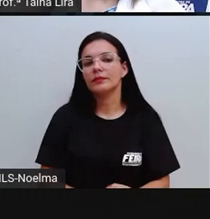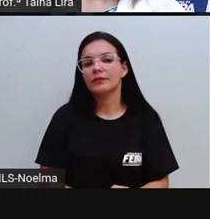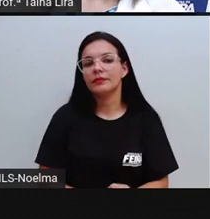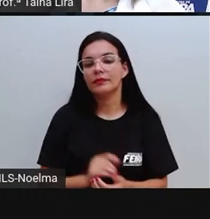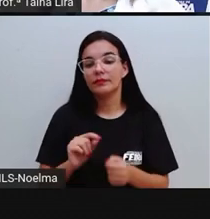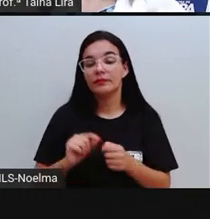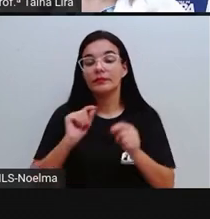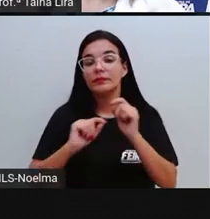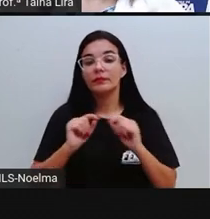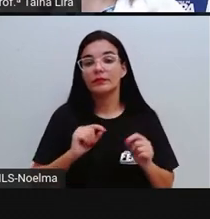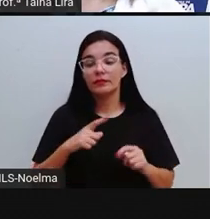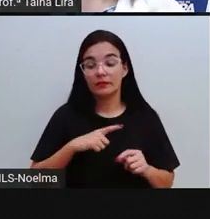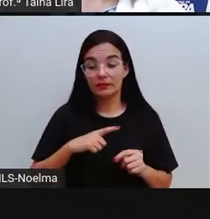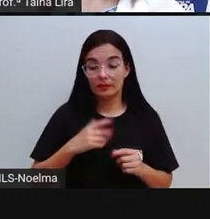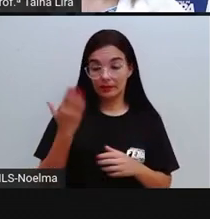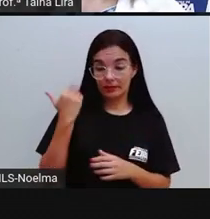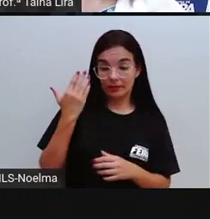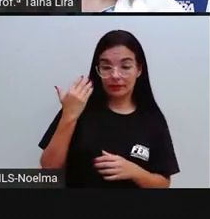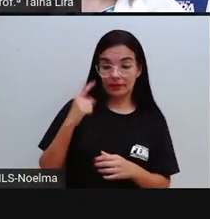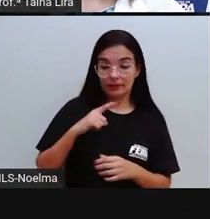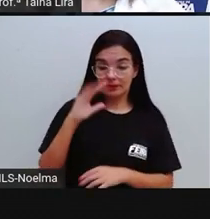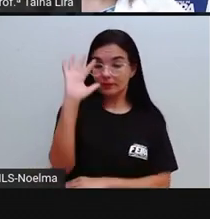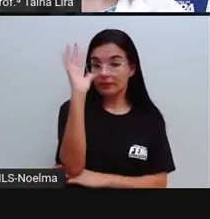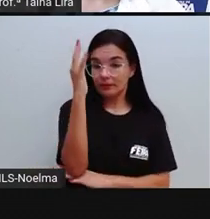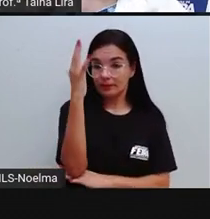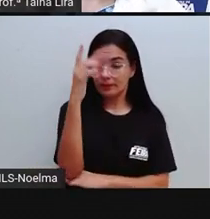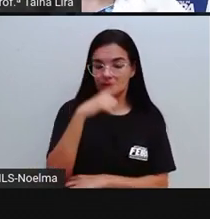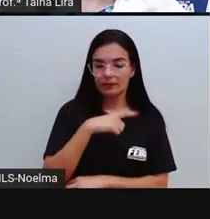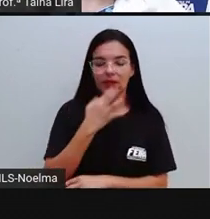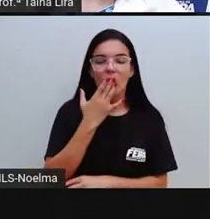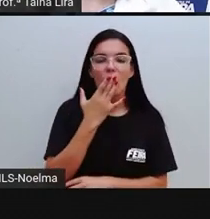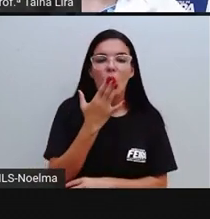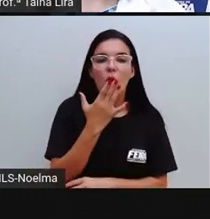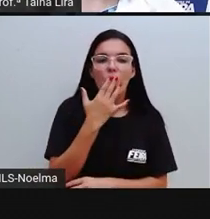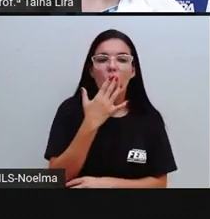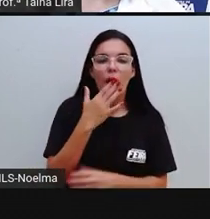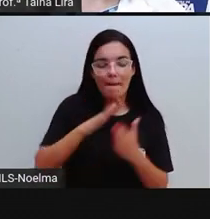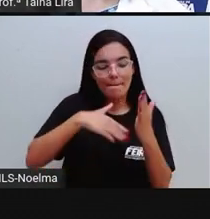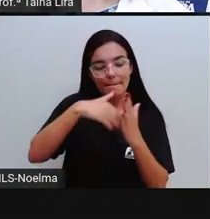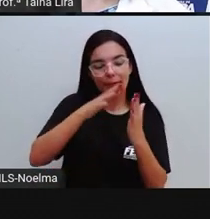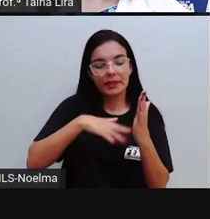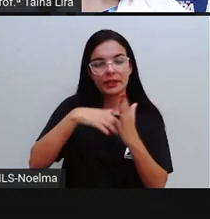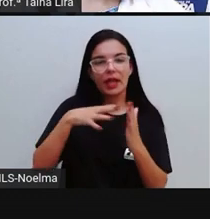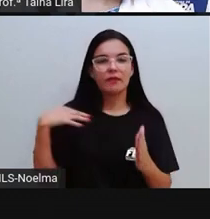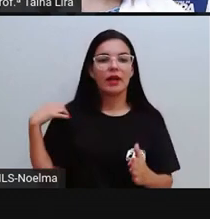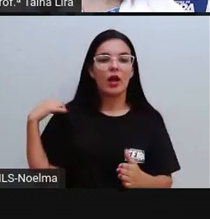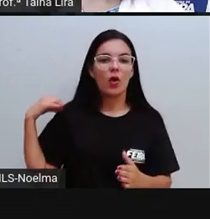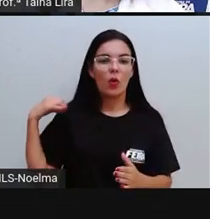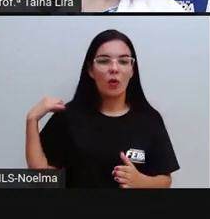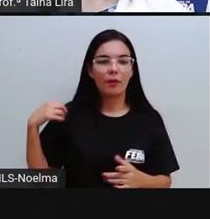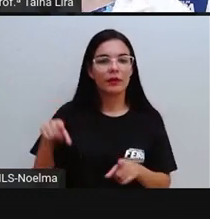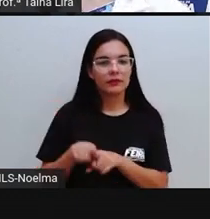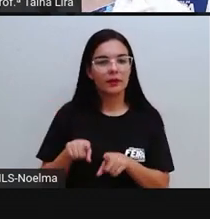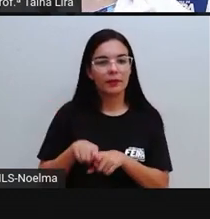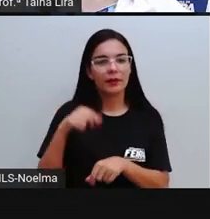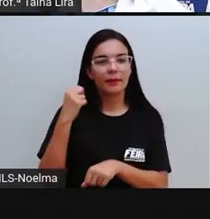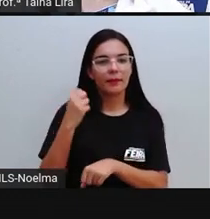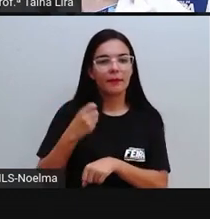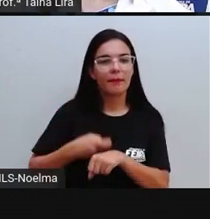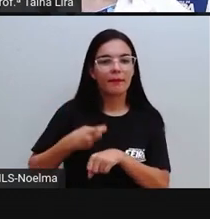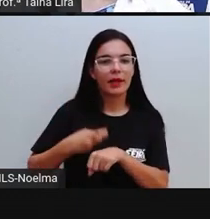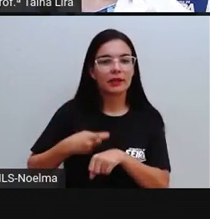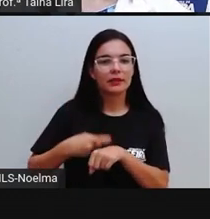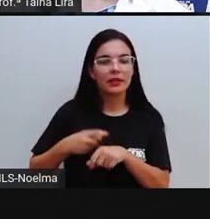tinta que tinha nessa árvore, corante, né, pra atingir tecido e eles também utilizavam a própria madeira pra